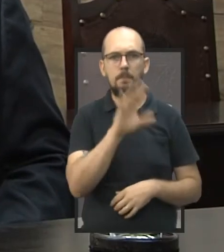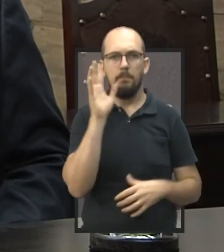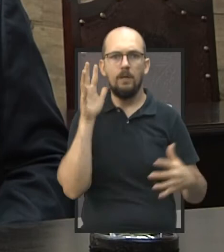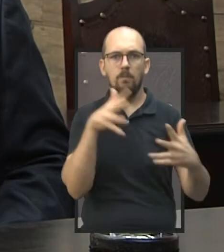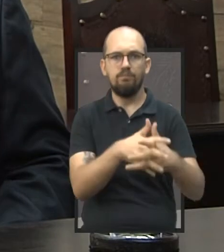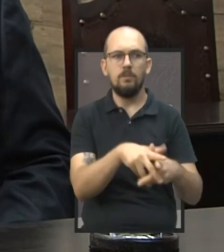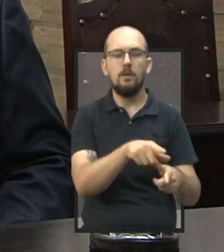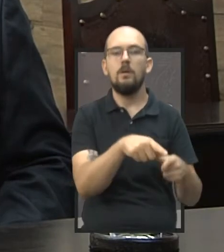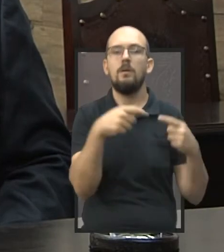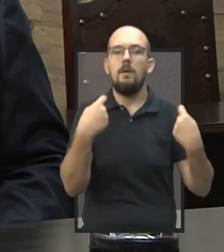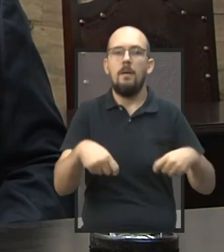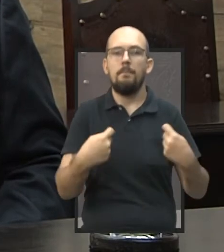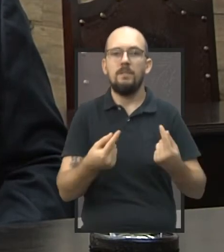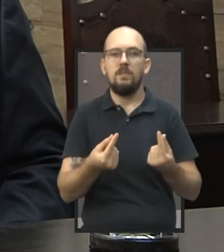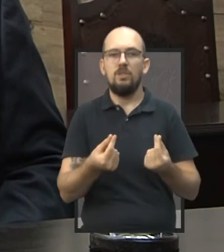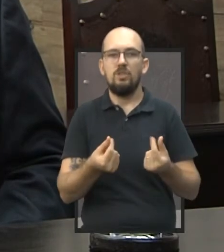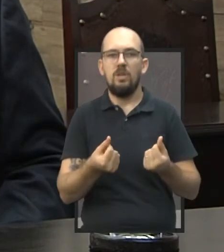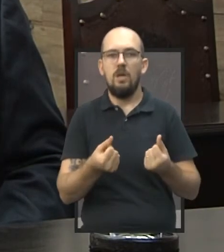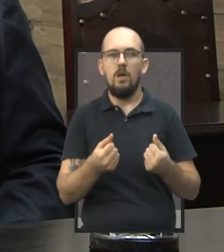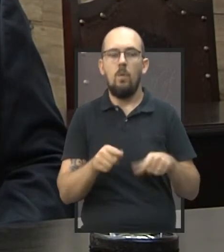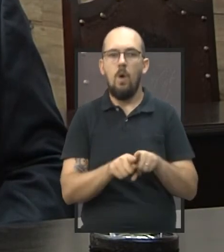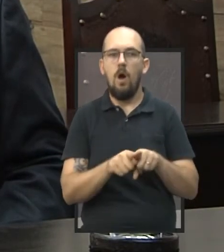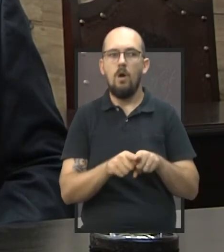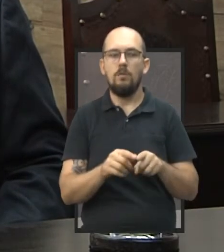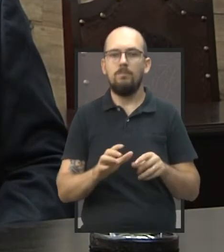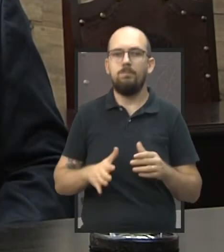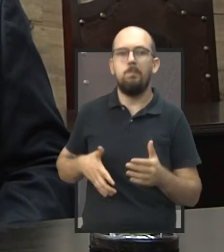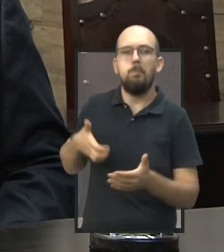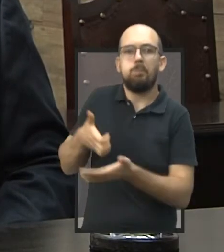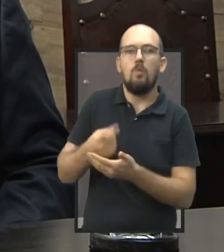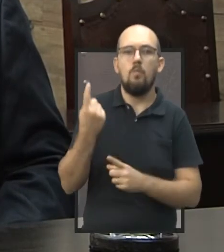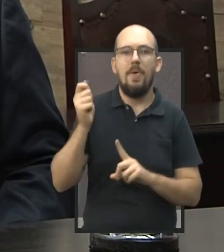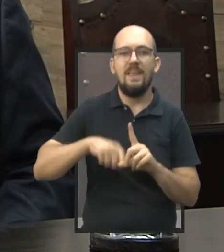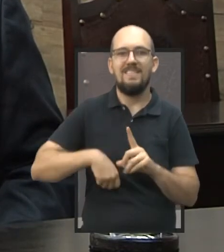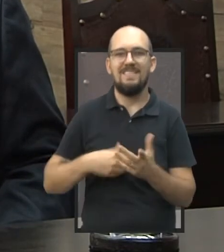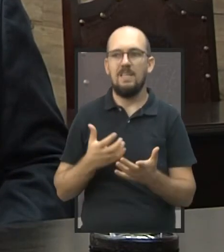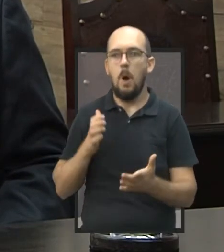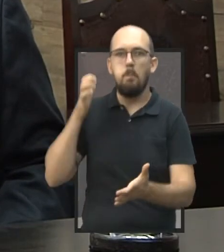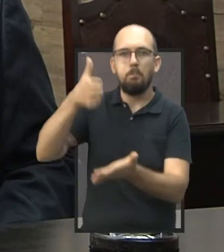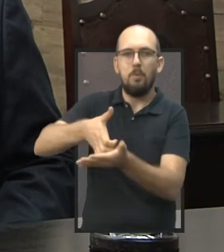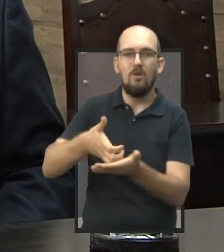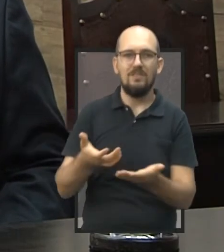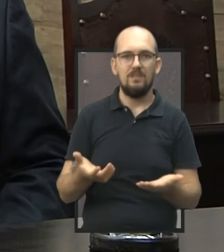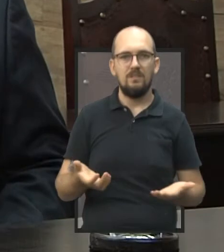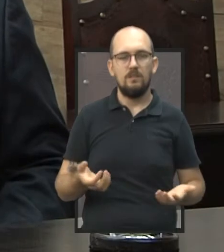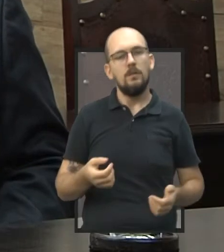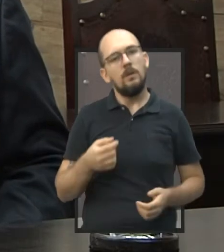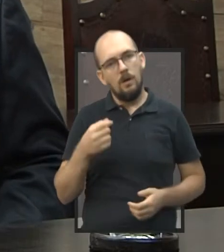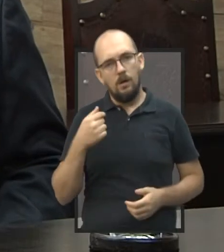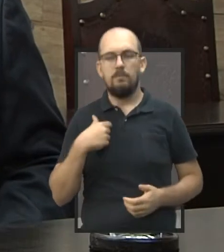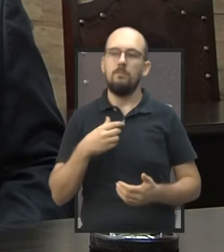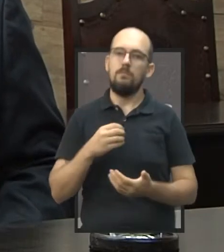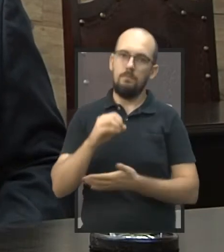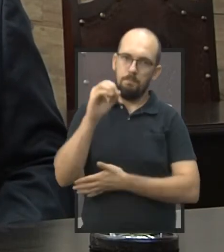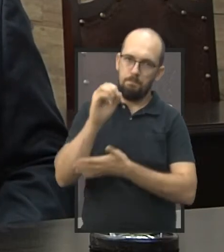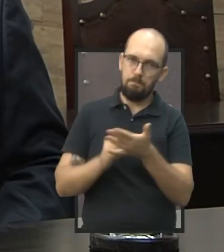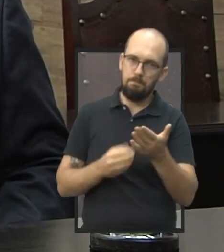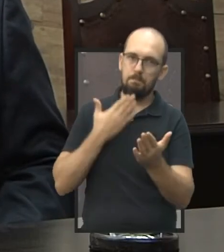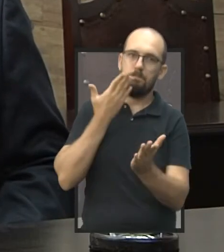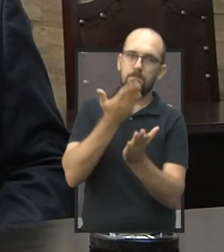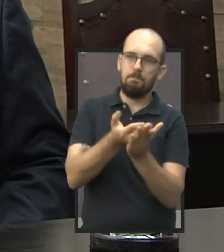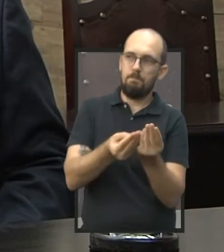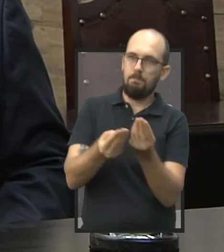afetados têm que dispor desse dinheiro alto já de imediato em um mês. Então, eu indiquei, eu fiz um